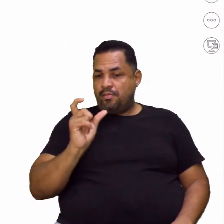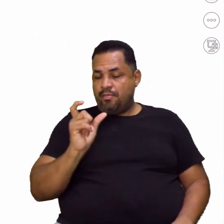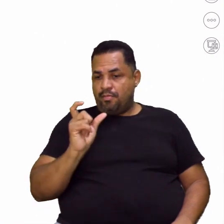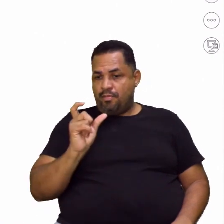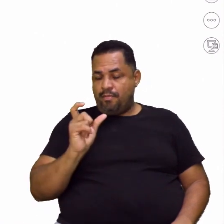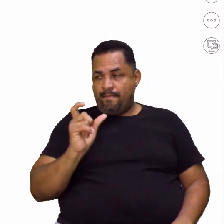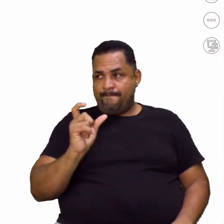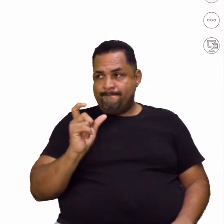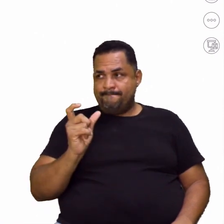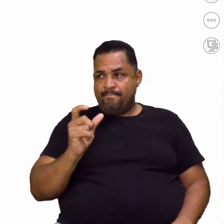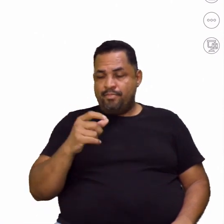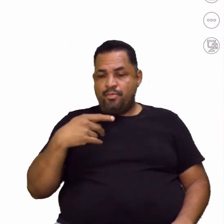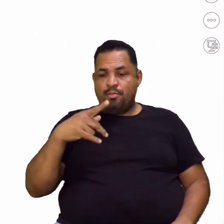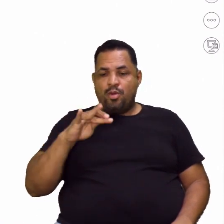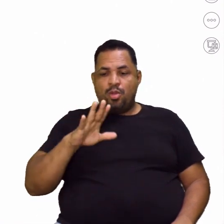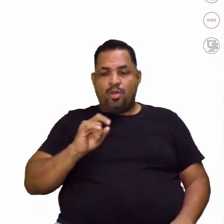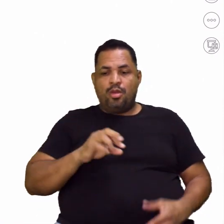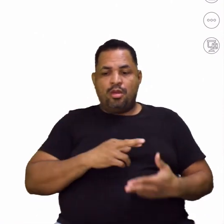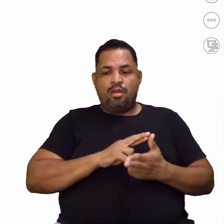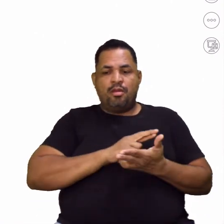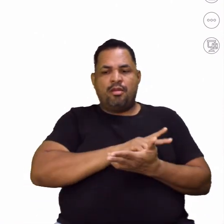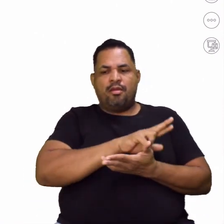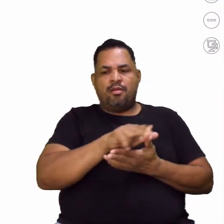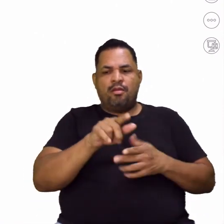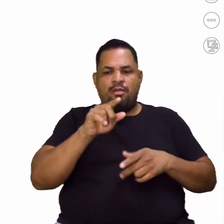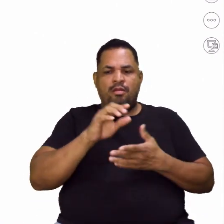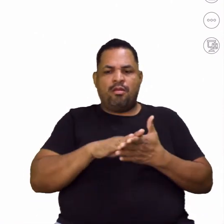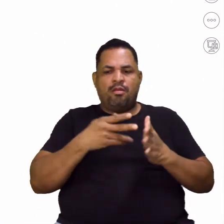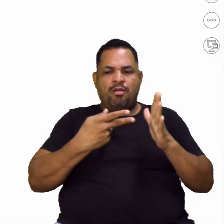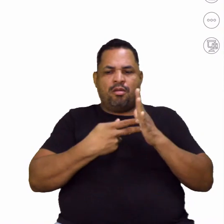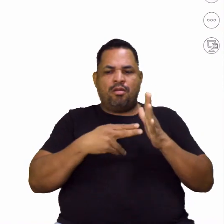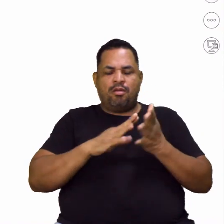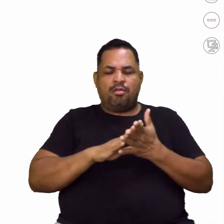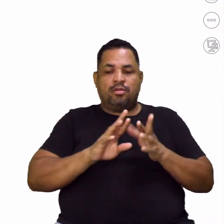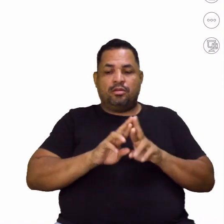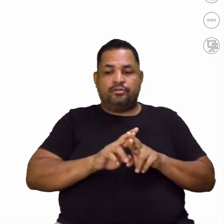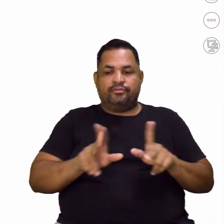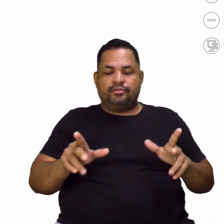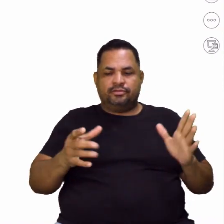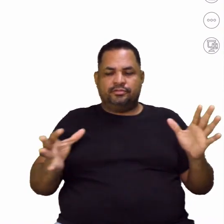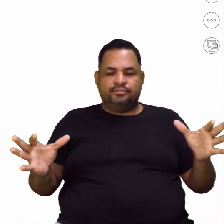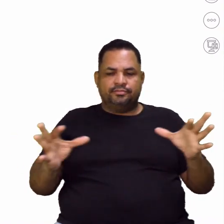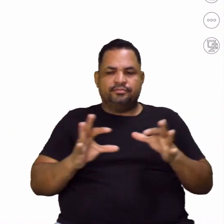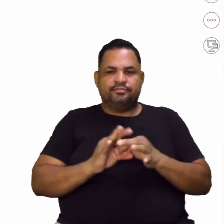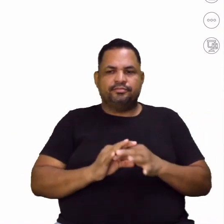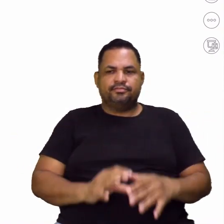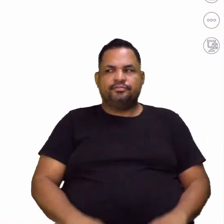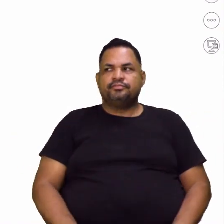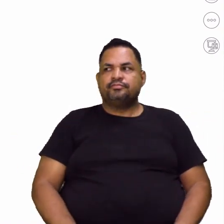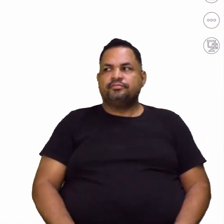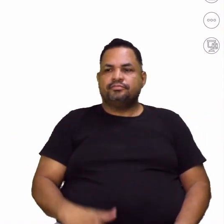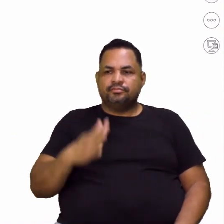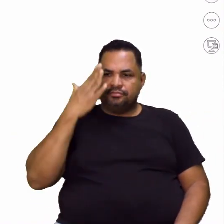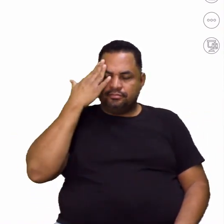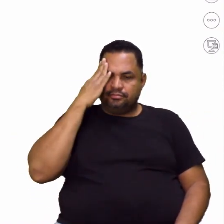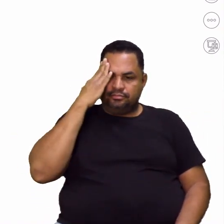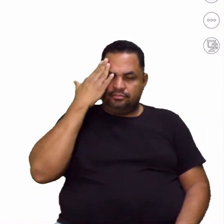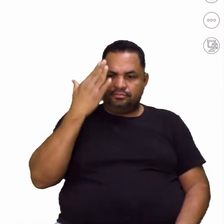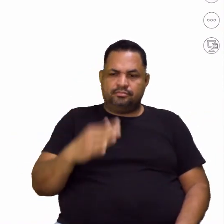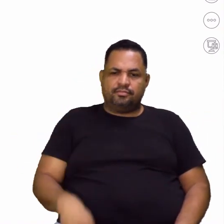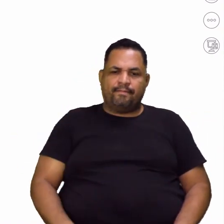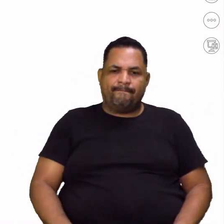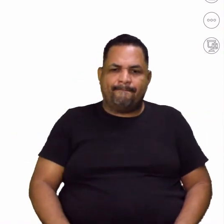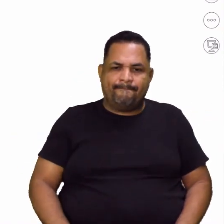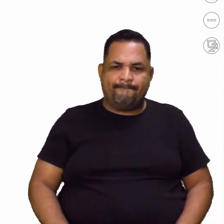com vários significados. Tá bom? Em contexto diferente. Tá bom? Entendeu? Então, a questão da